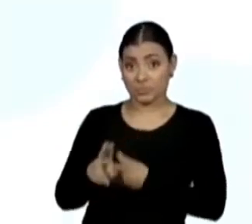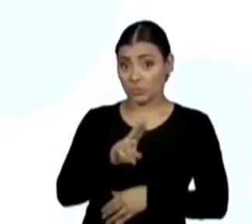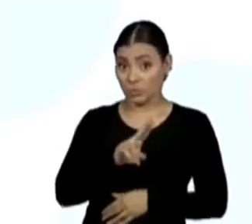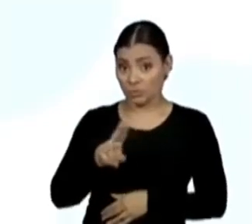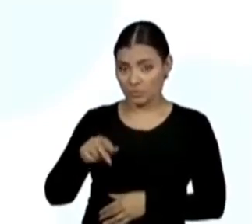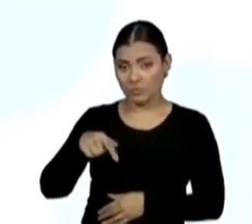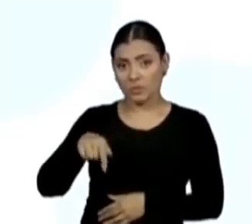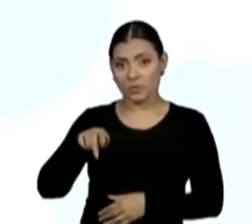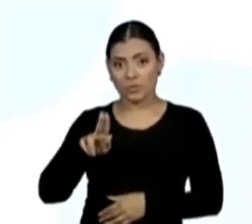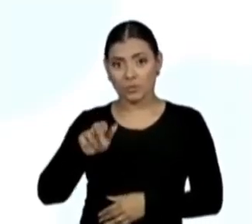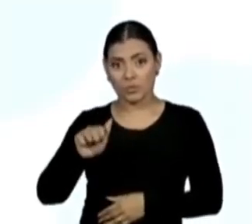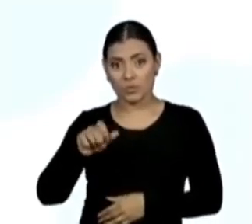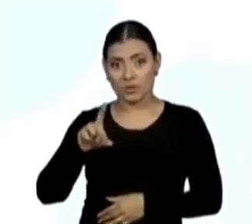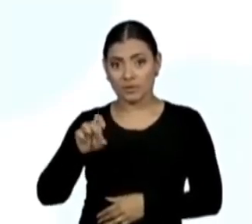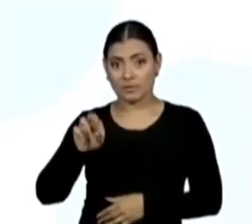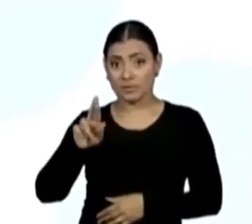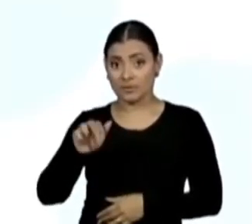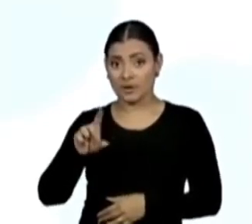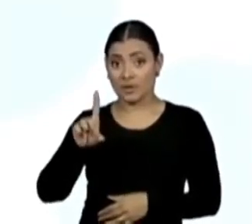Quadrado.